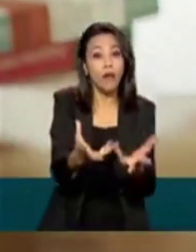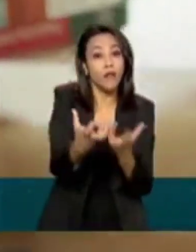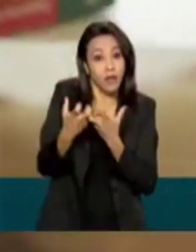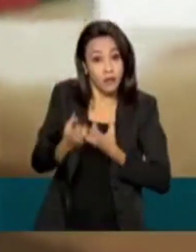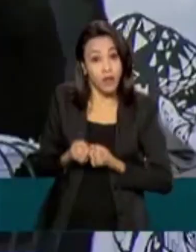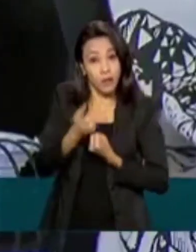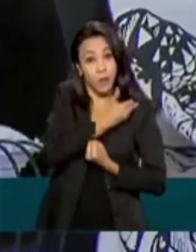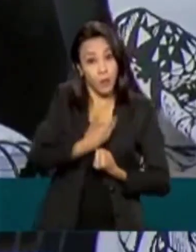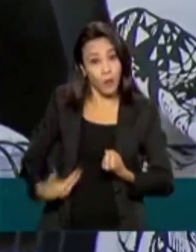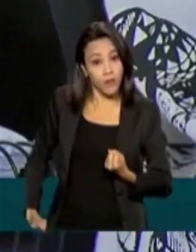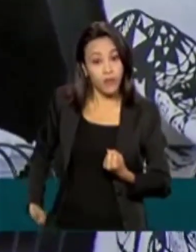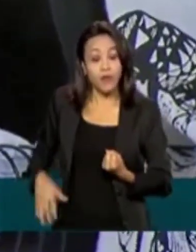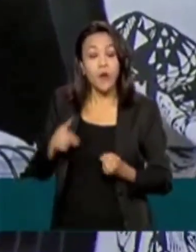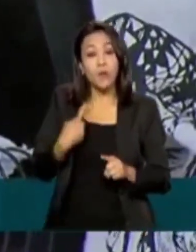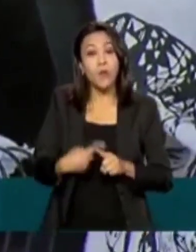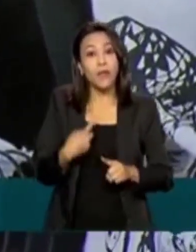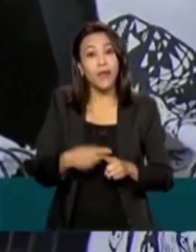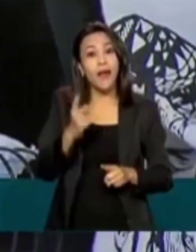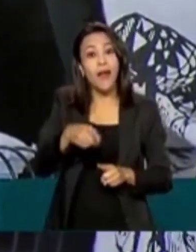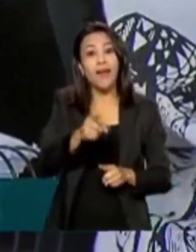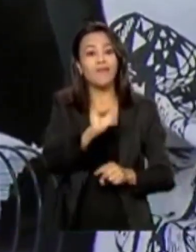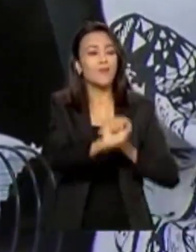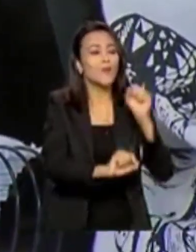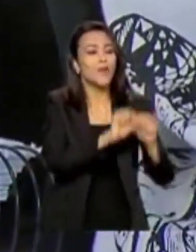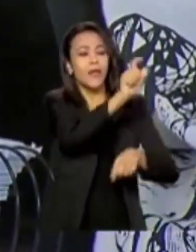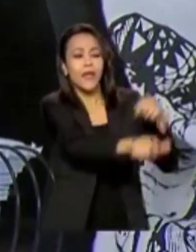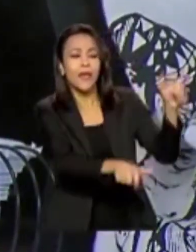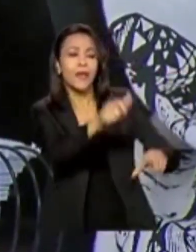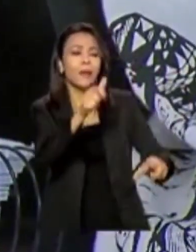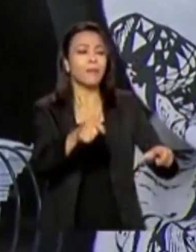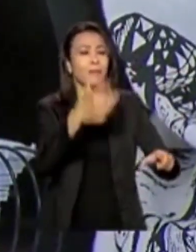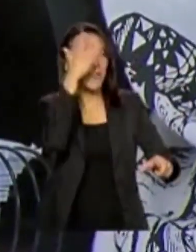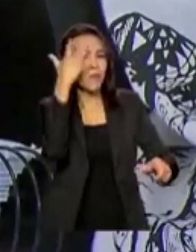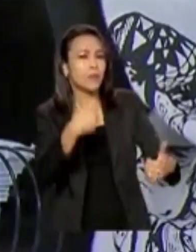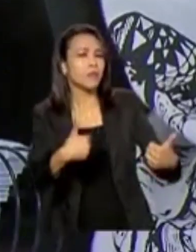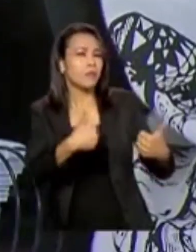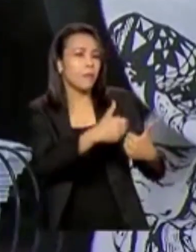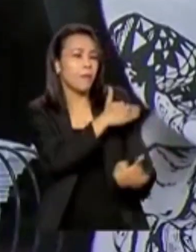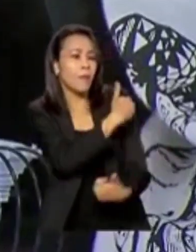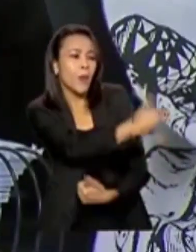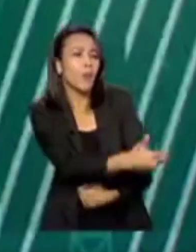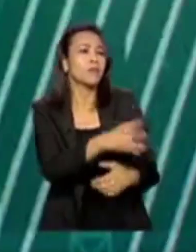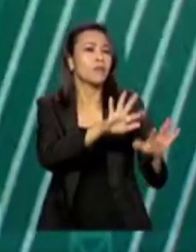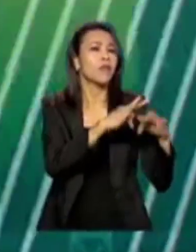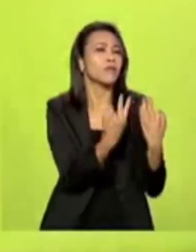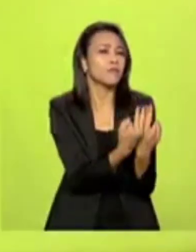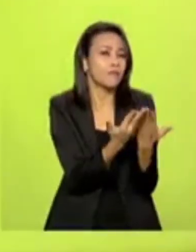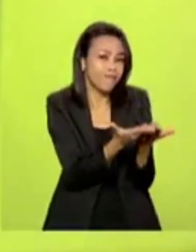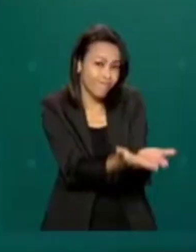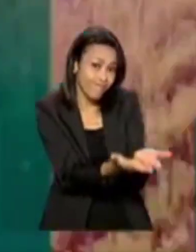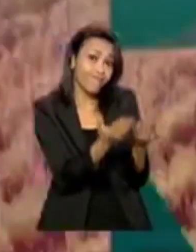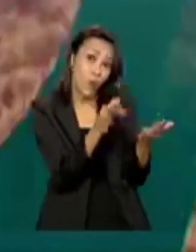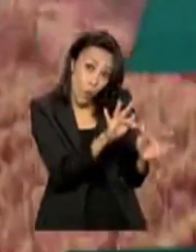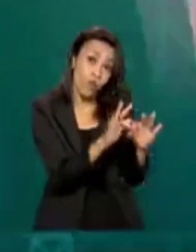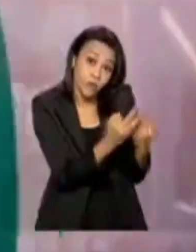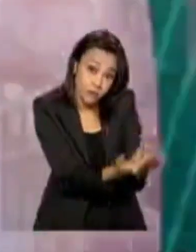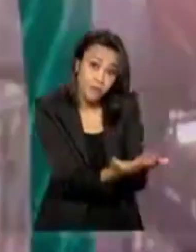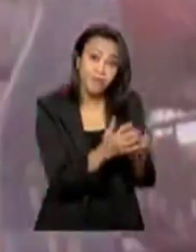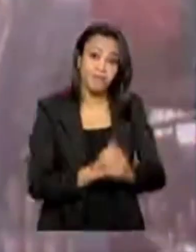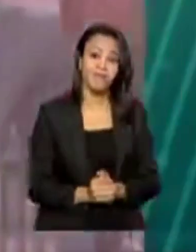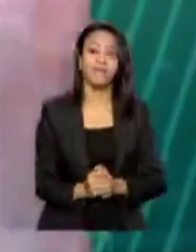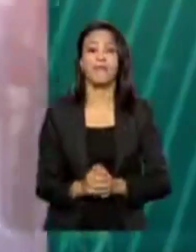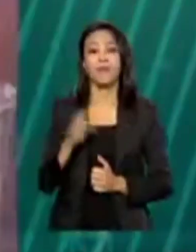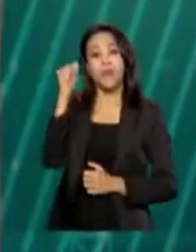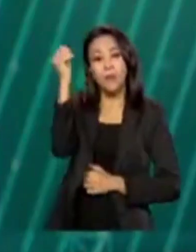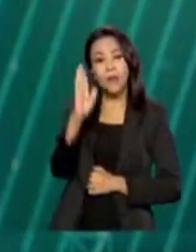autoridades, porque são cometidos por pessoas próximas ou familiares. O Brasil vem se